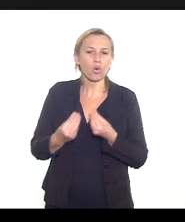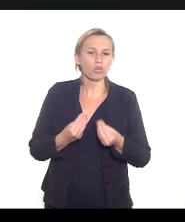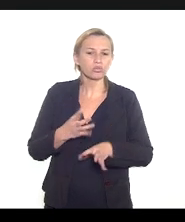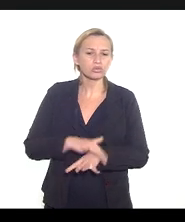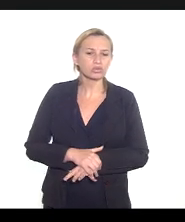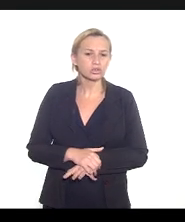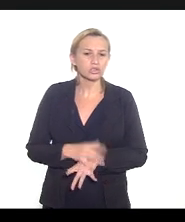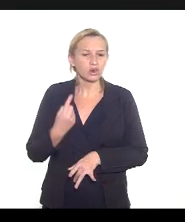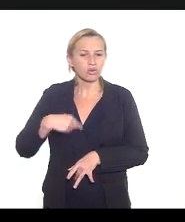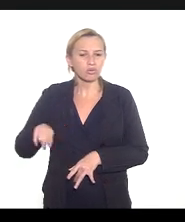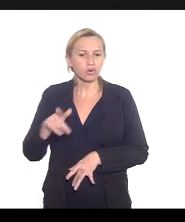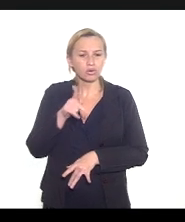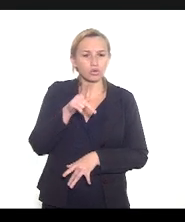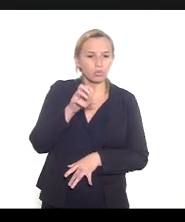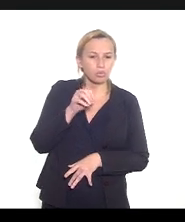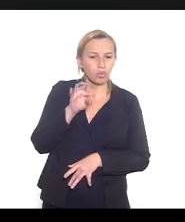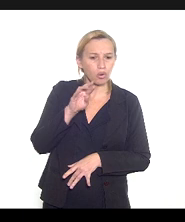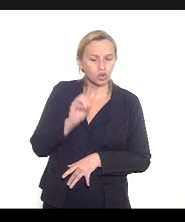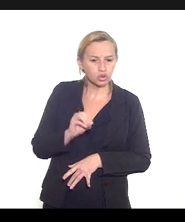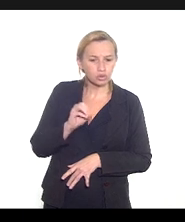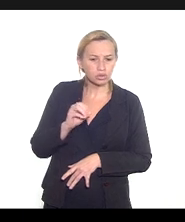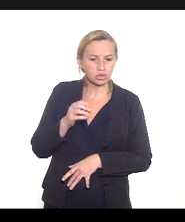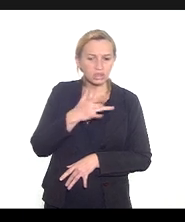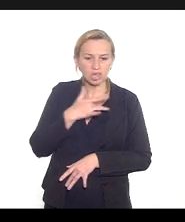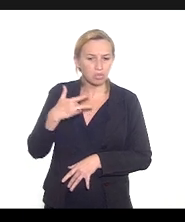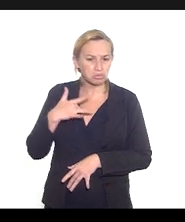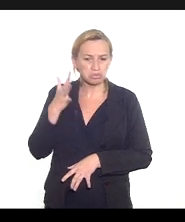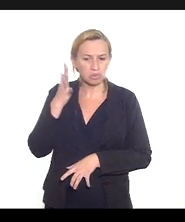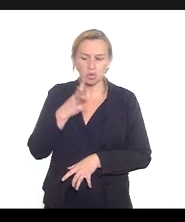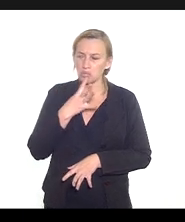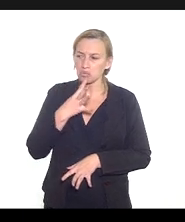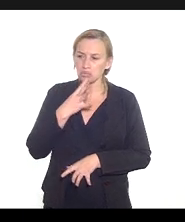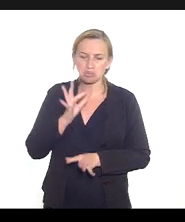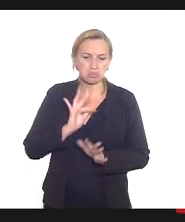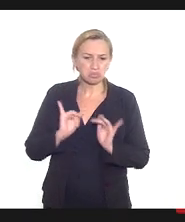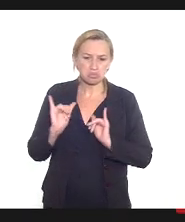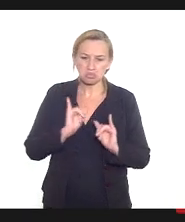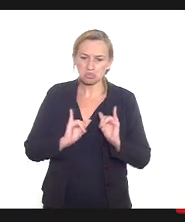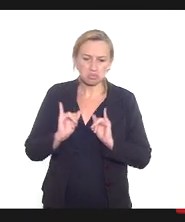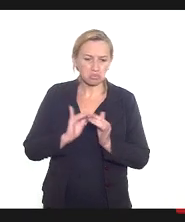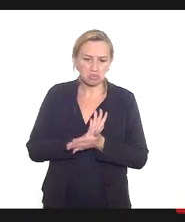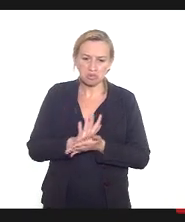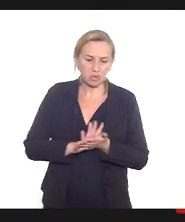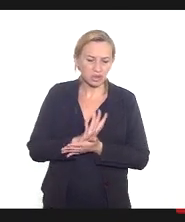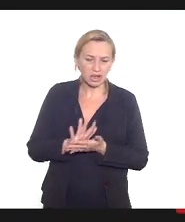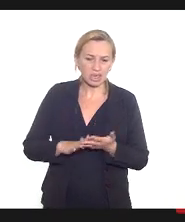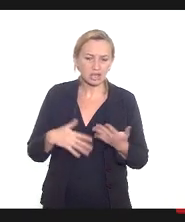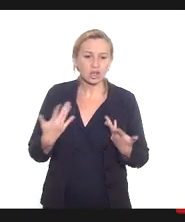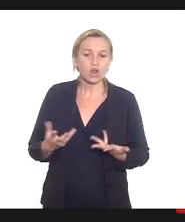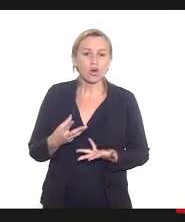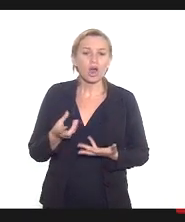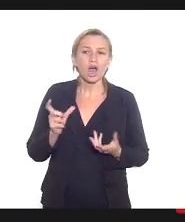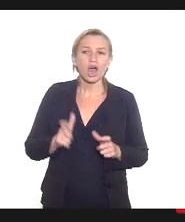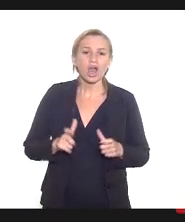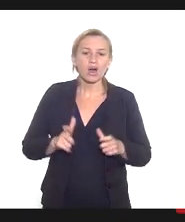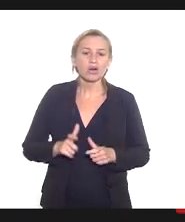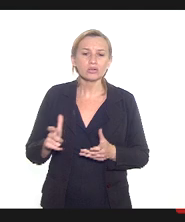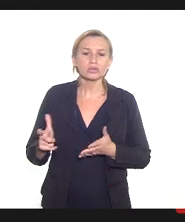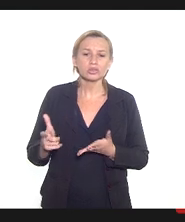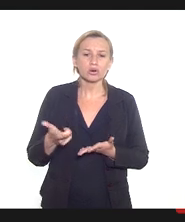vou no posto de saúde não tenho conhecimento de informação nenhuma onde eu pego esse termo de